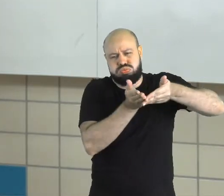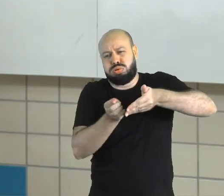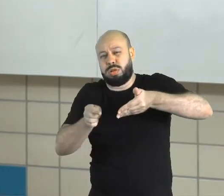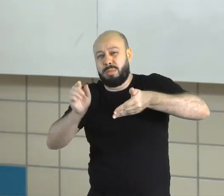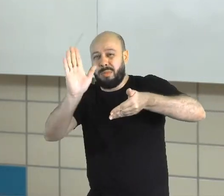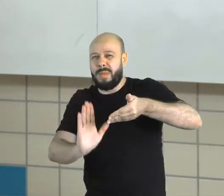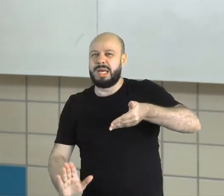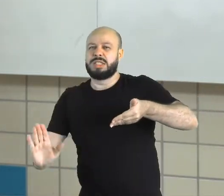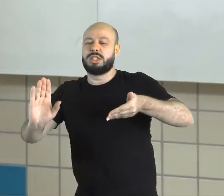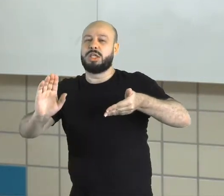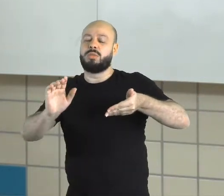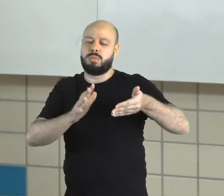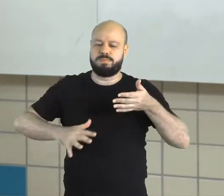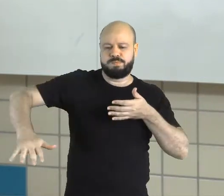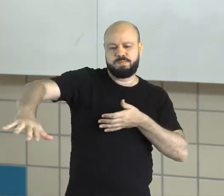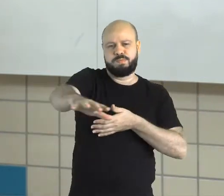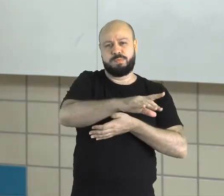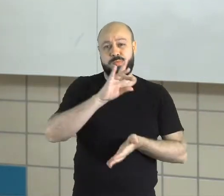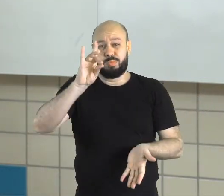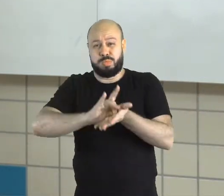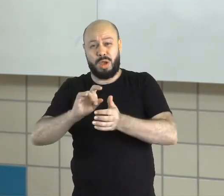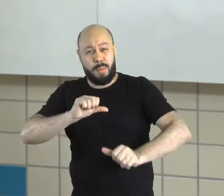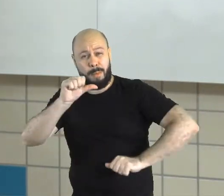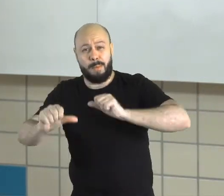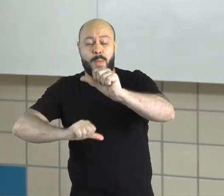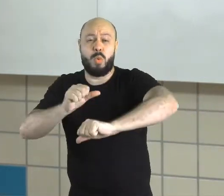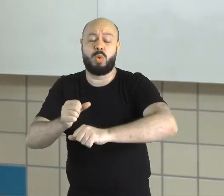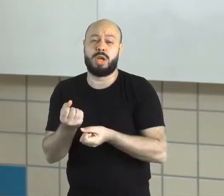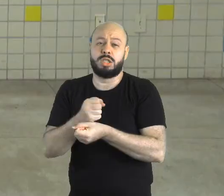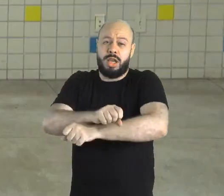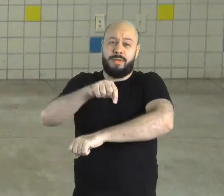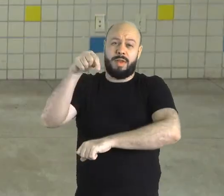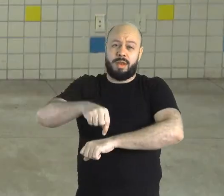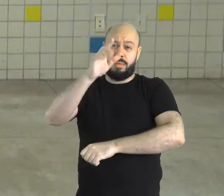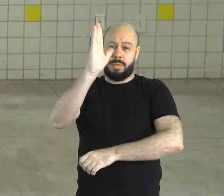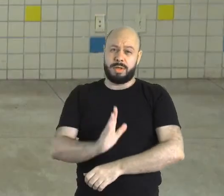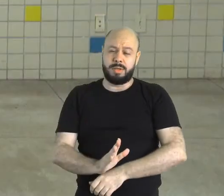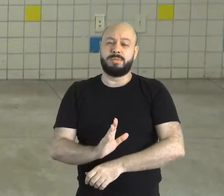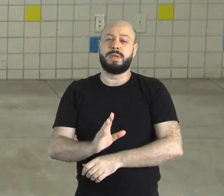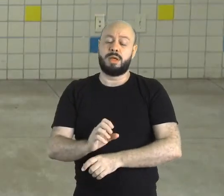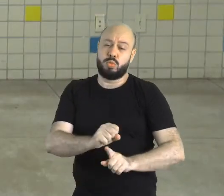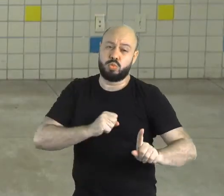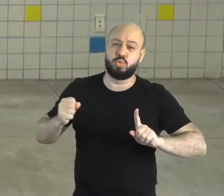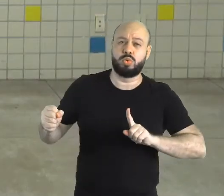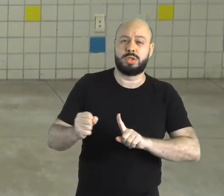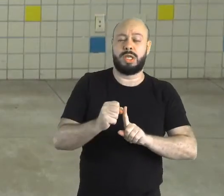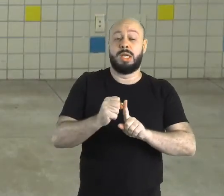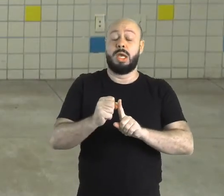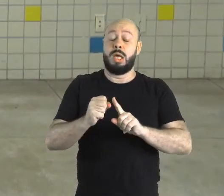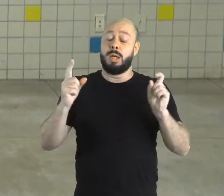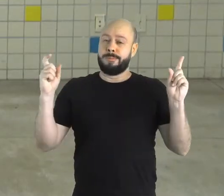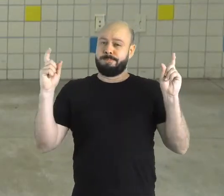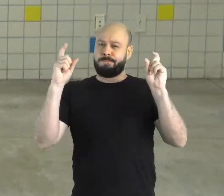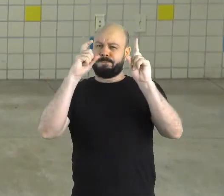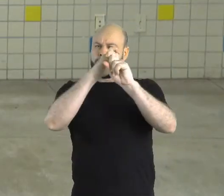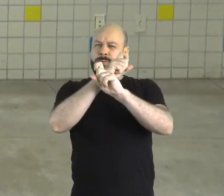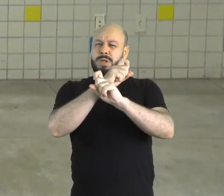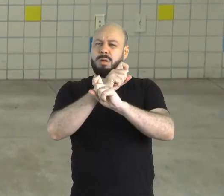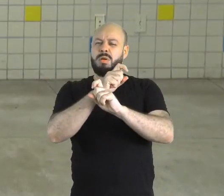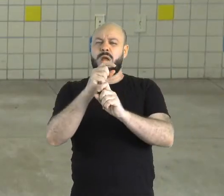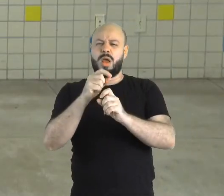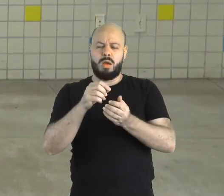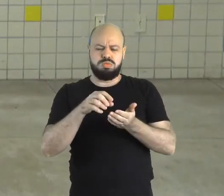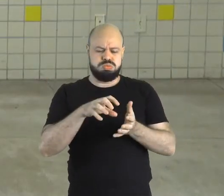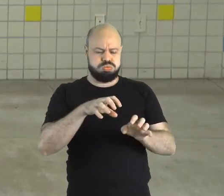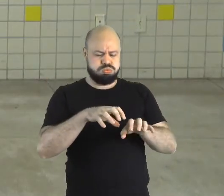um contexto, uma realidade escravista no Brasil, gerando uma sociedade complexa, marginalizante